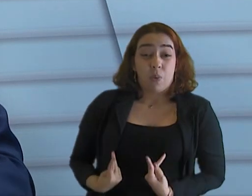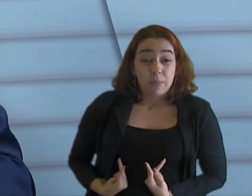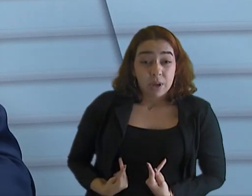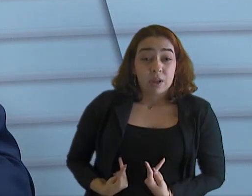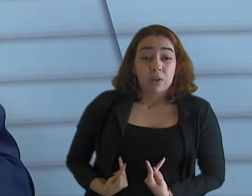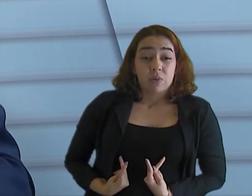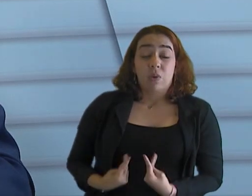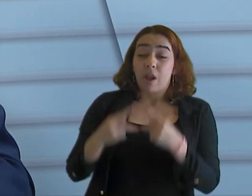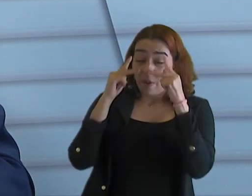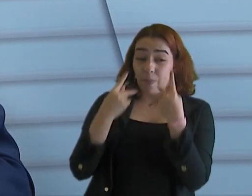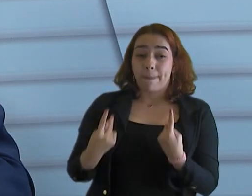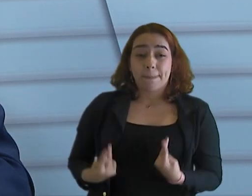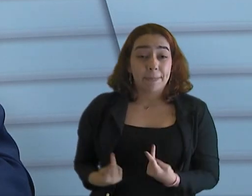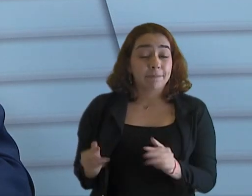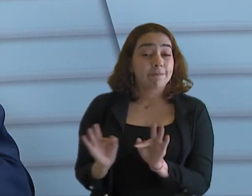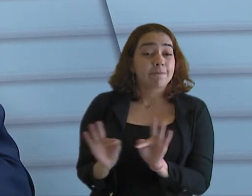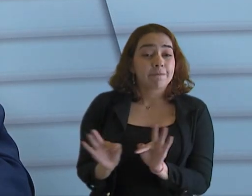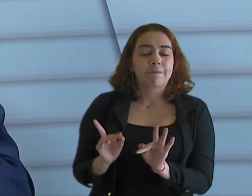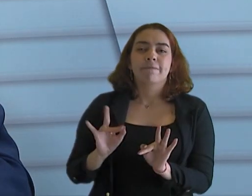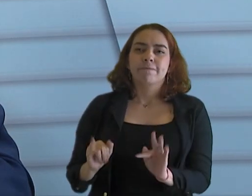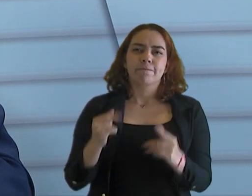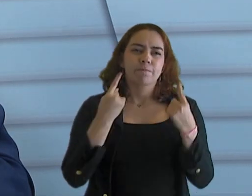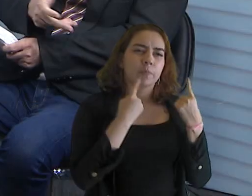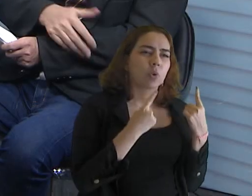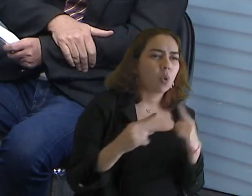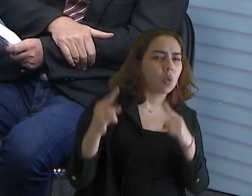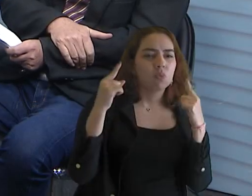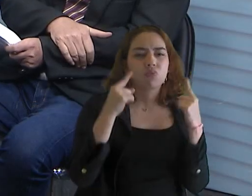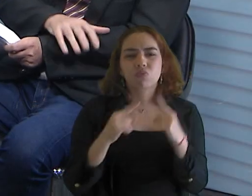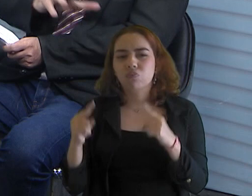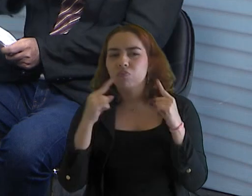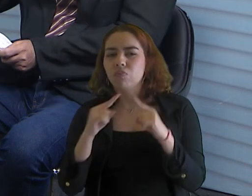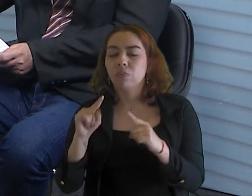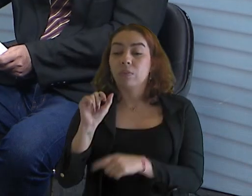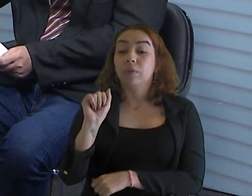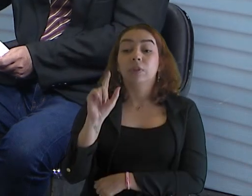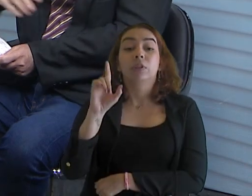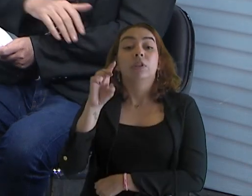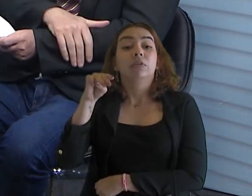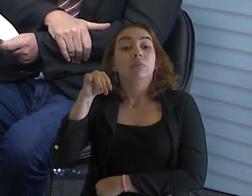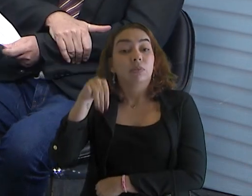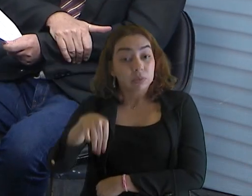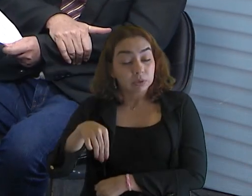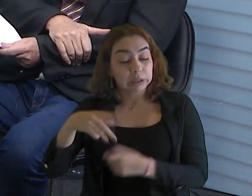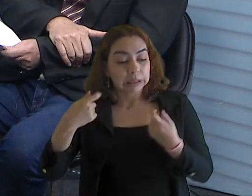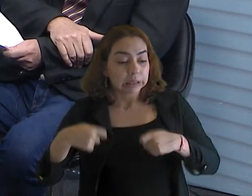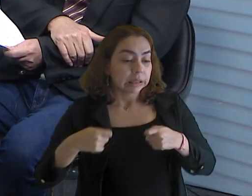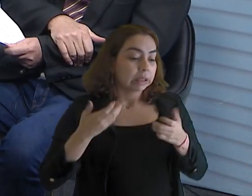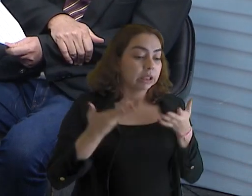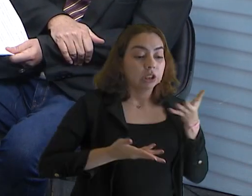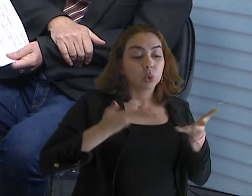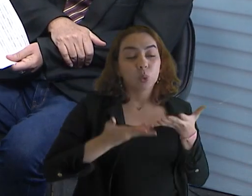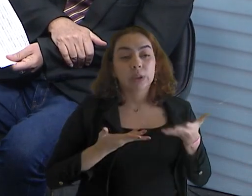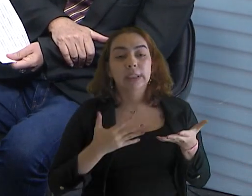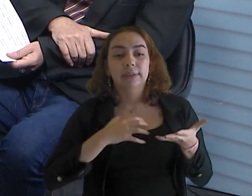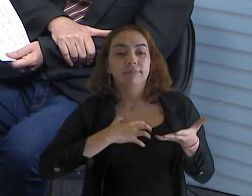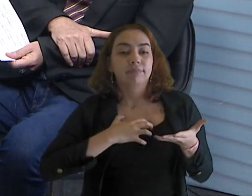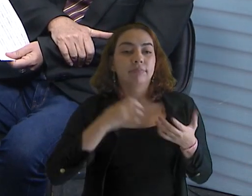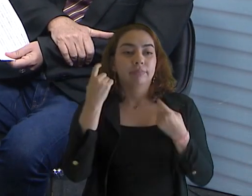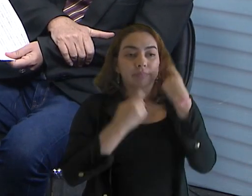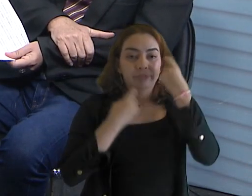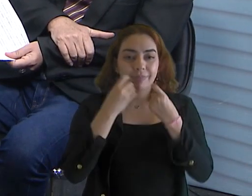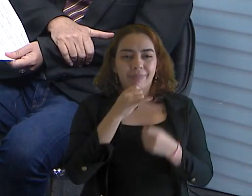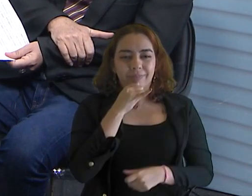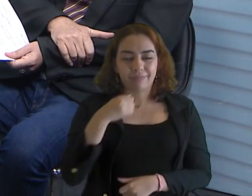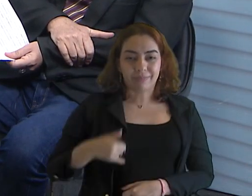Importante isso, porque vai cutucar as administrações, dá um olhar mais cuidadoso. se você passa fome com 20